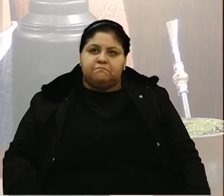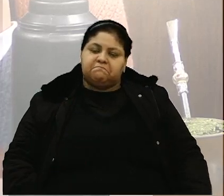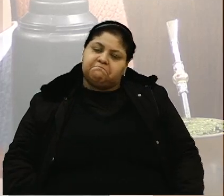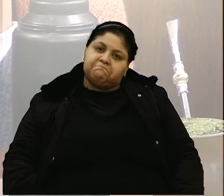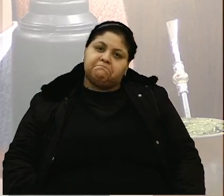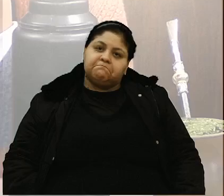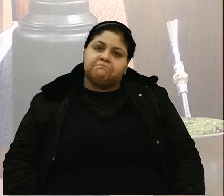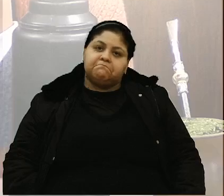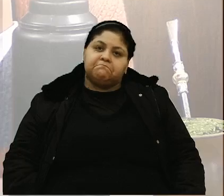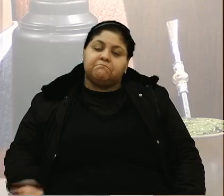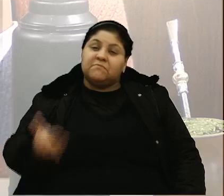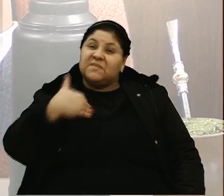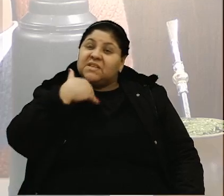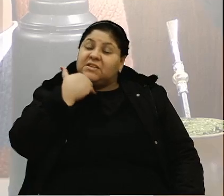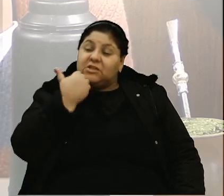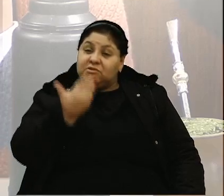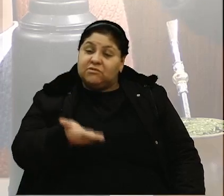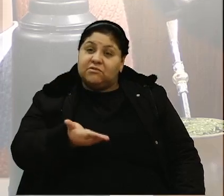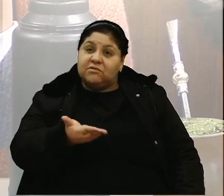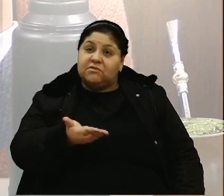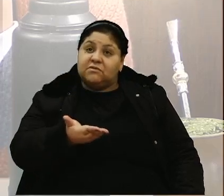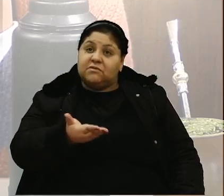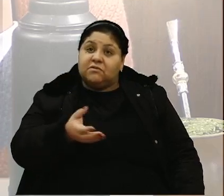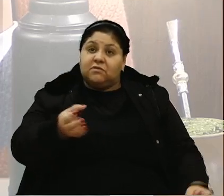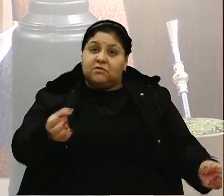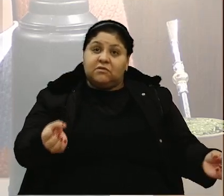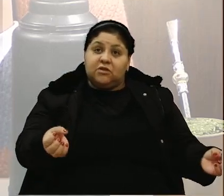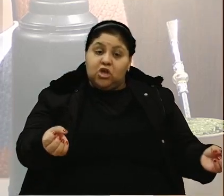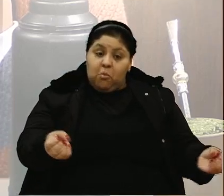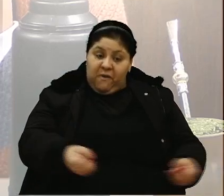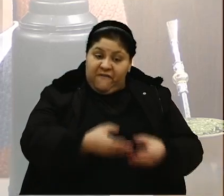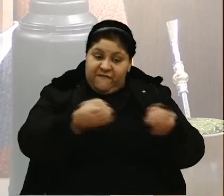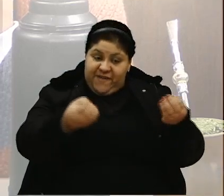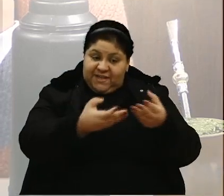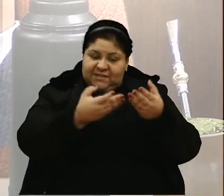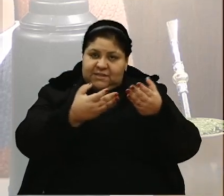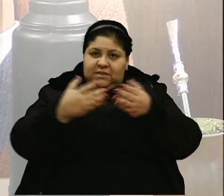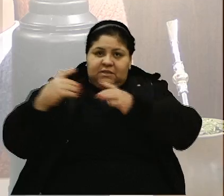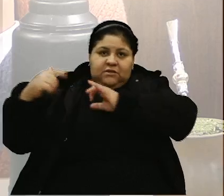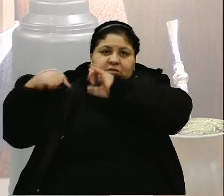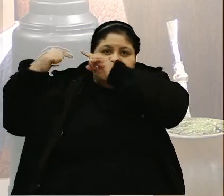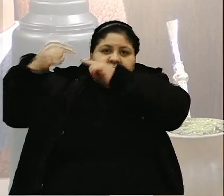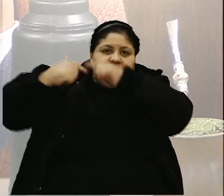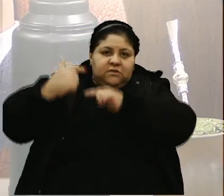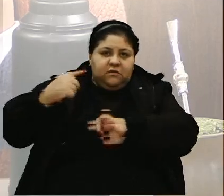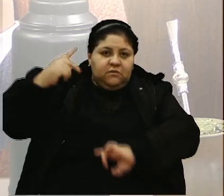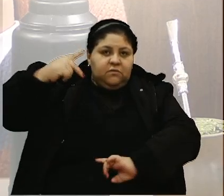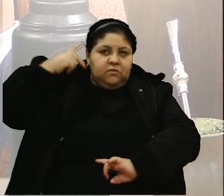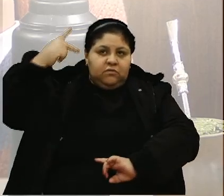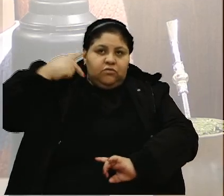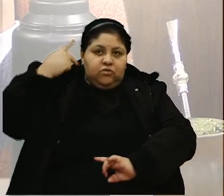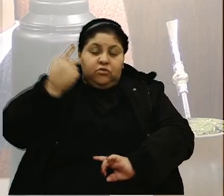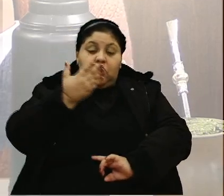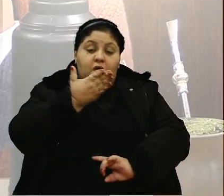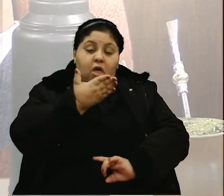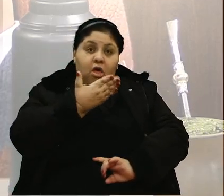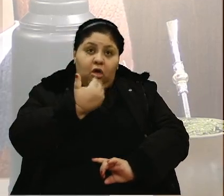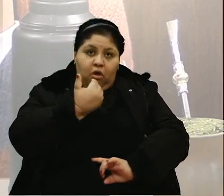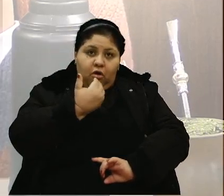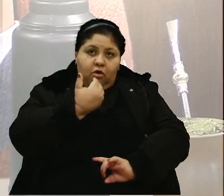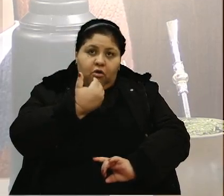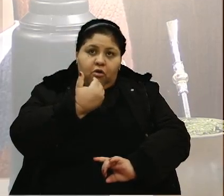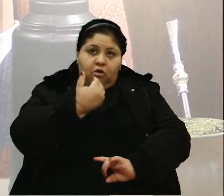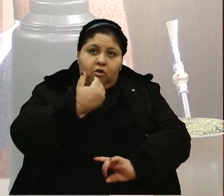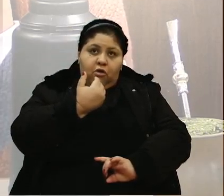E aí não adianta ir pra uma festa tão tradicional, os políticos ir lá no almoço, dar festa do